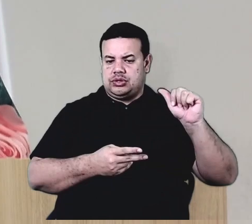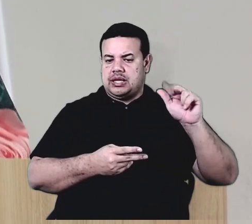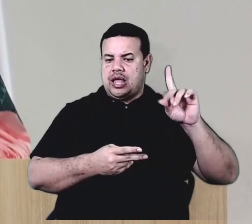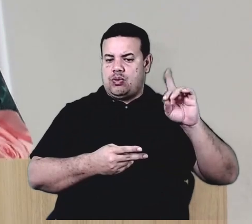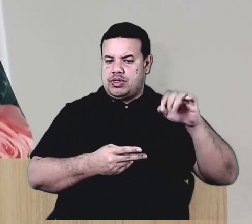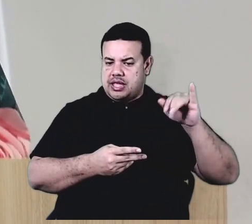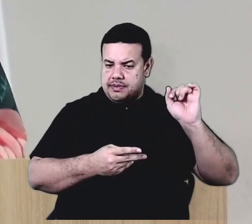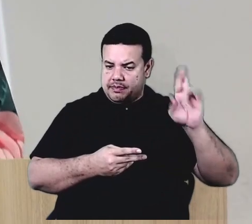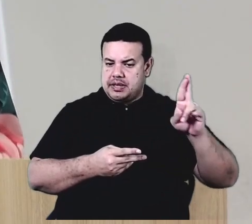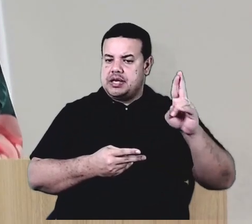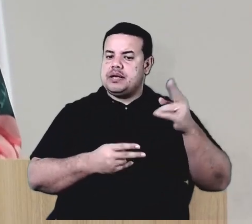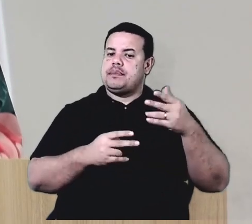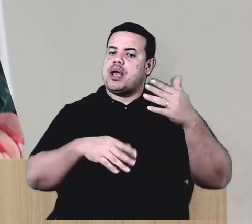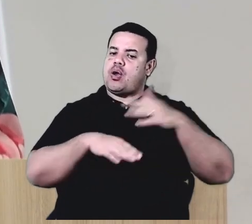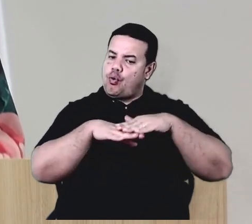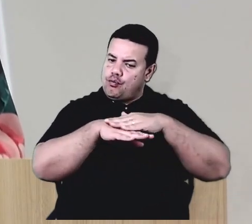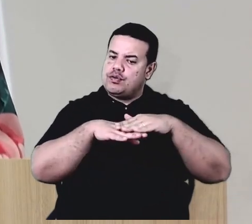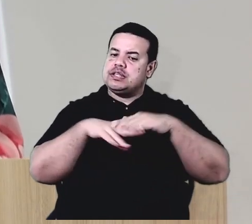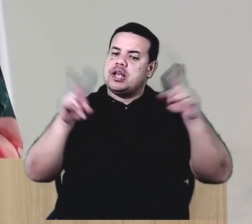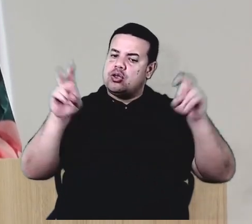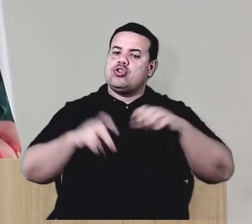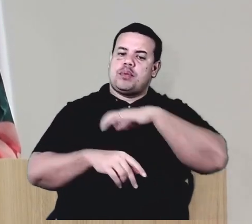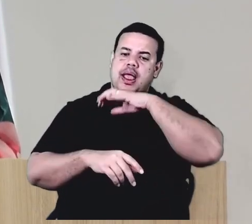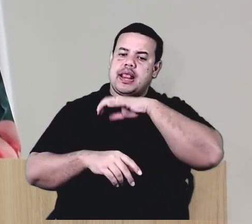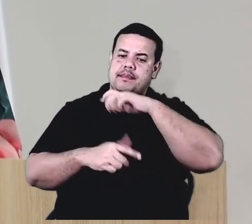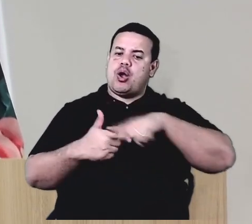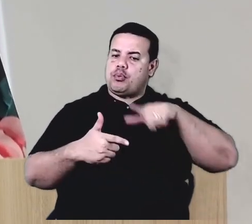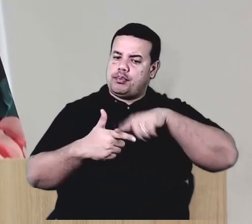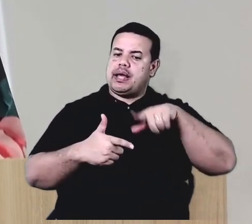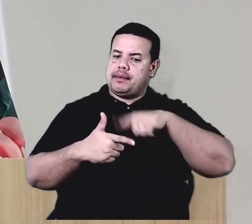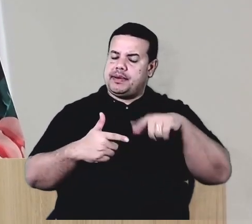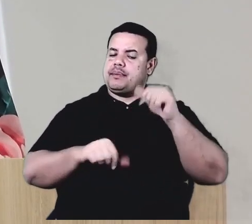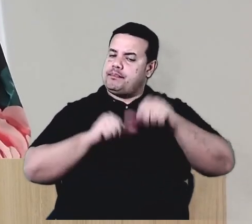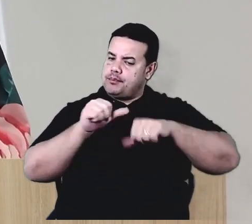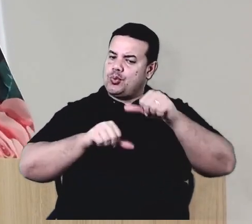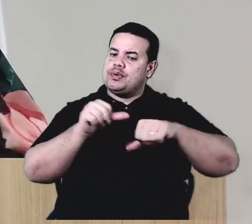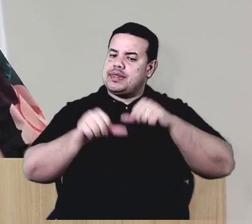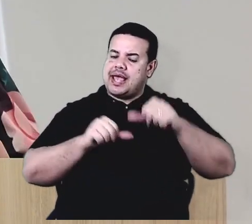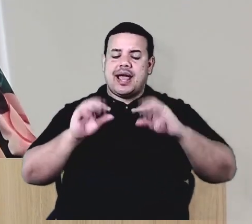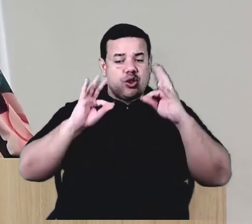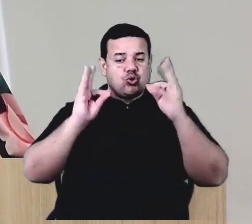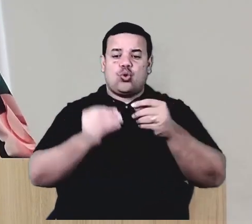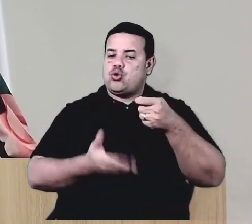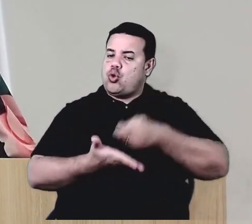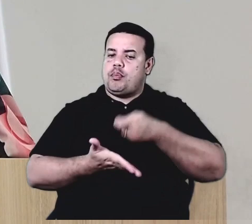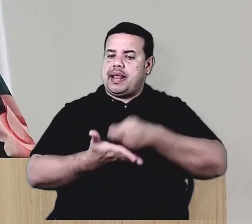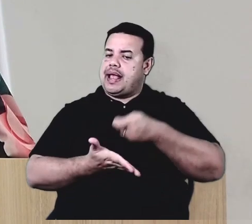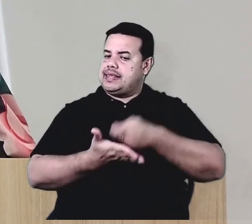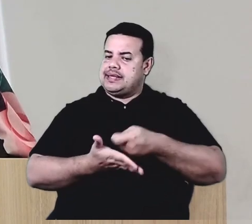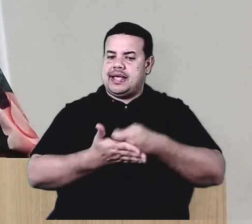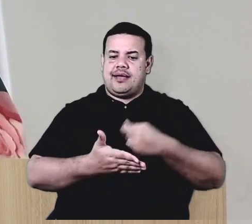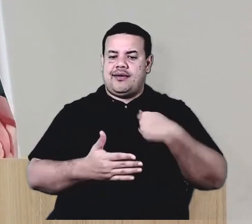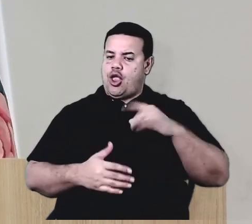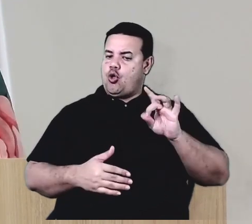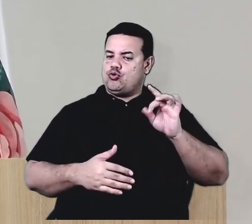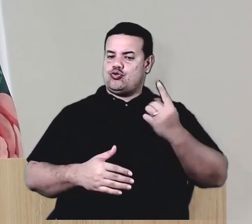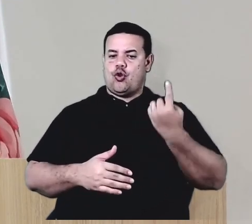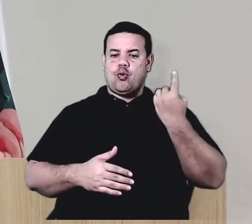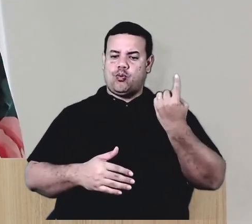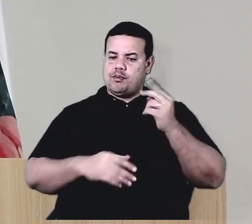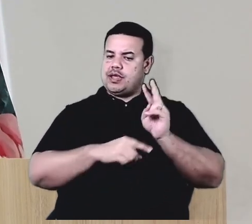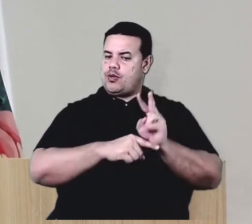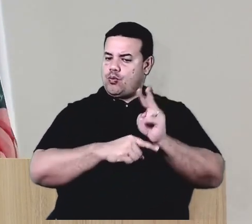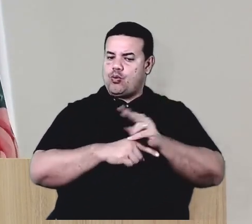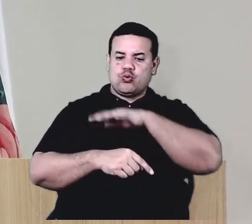animais e o problema e mudar o que você acha errado. Todos os vereadores têm essa obrigação aqui dentro. Não é só a Karina que cuida dos animais. E não é só